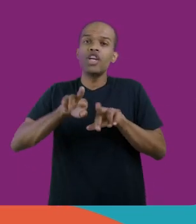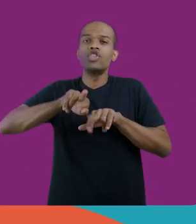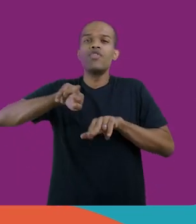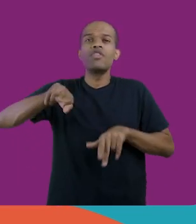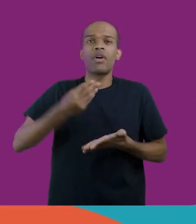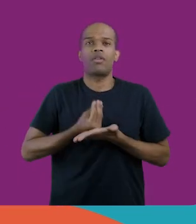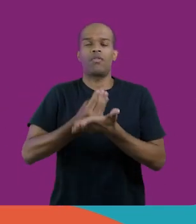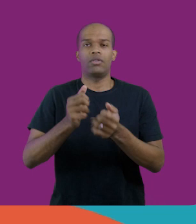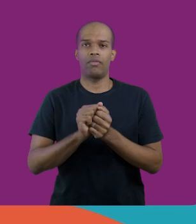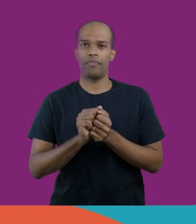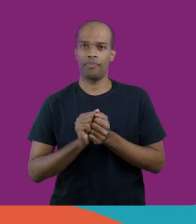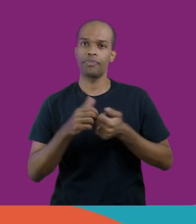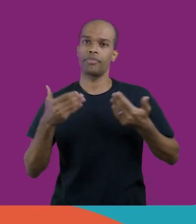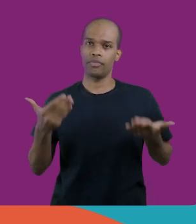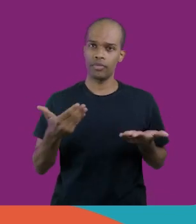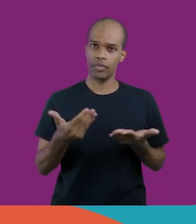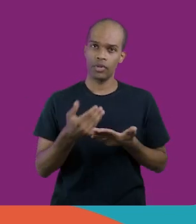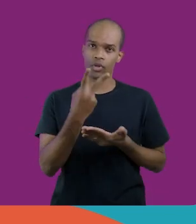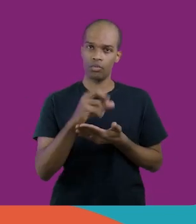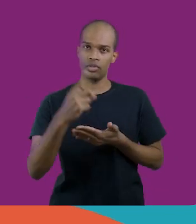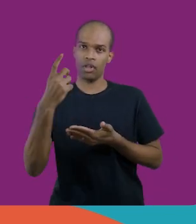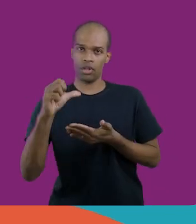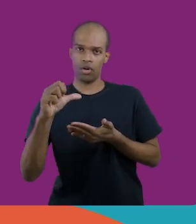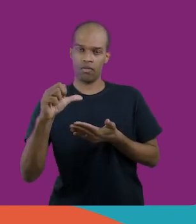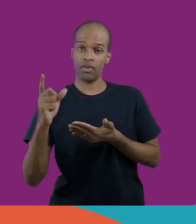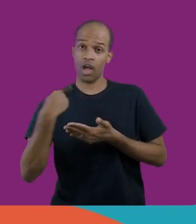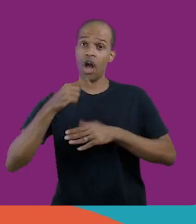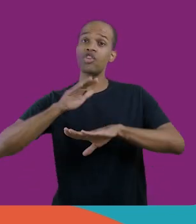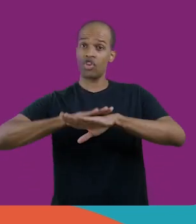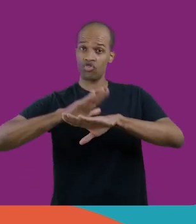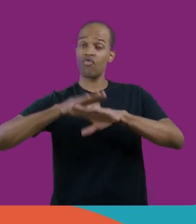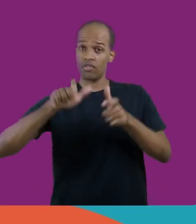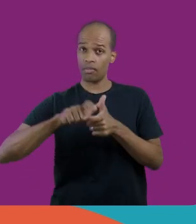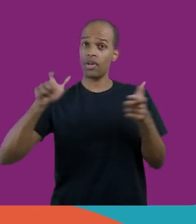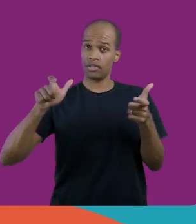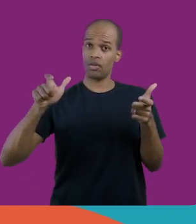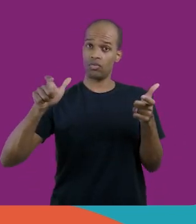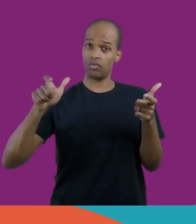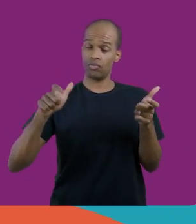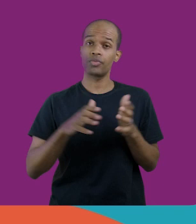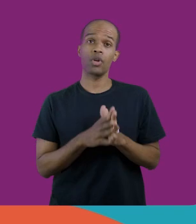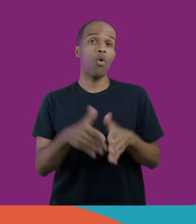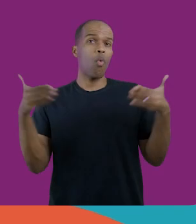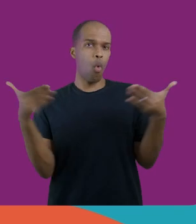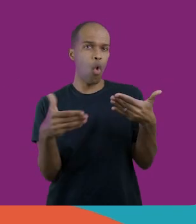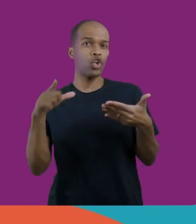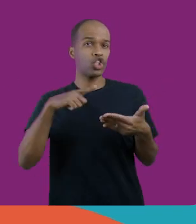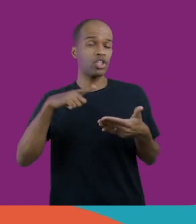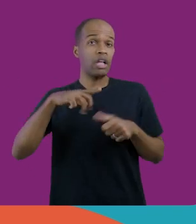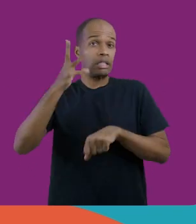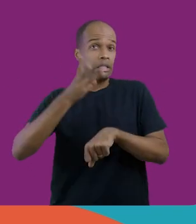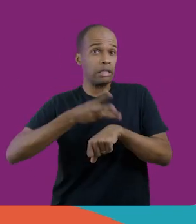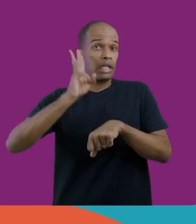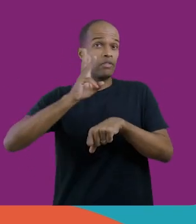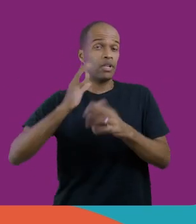Então, nós, a partir de 2019, fizemos essa ampliação, de modo que hoje a gente já tem três